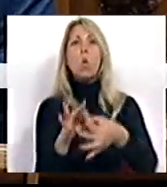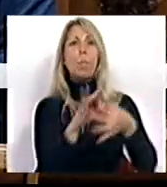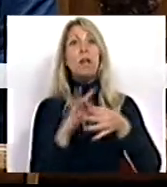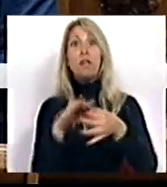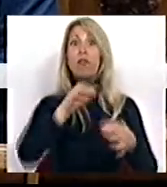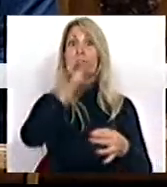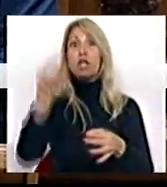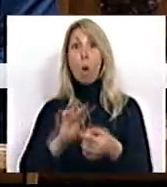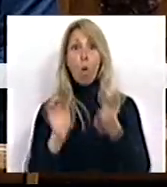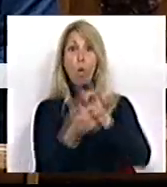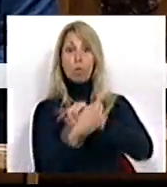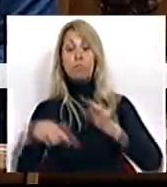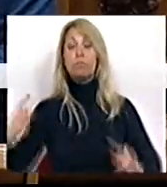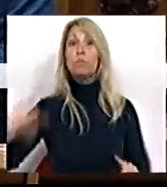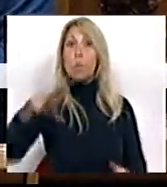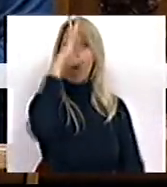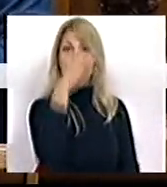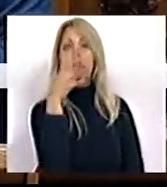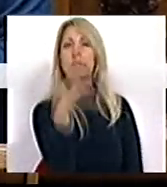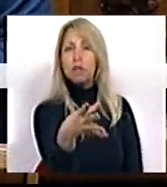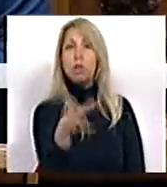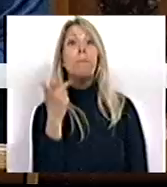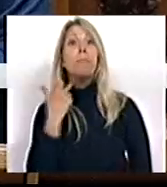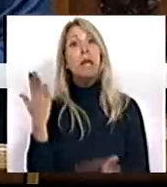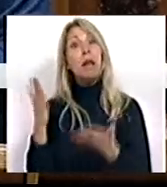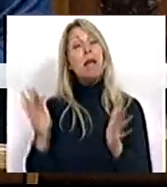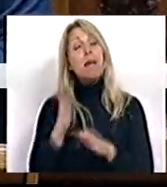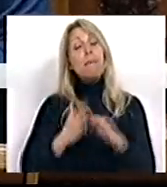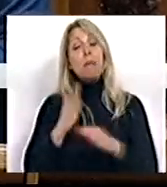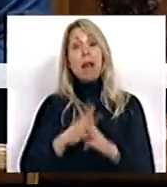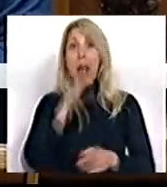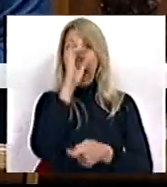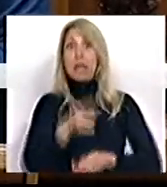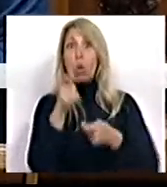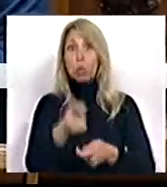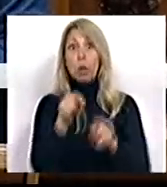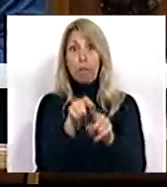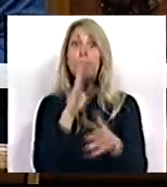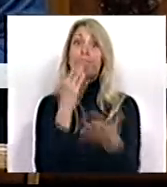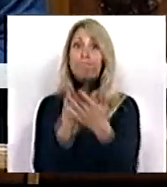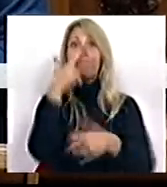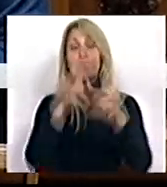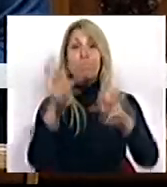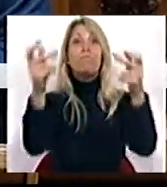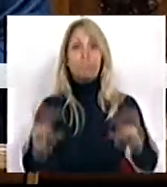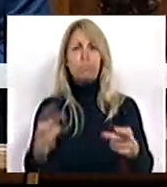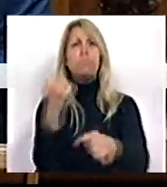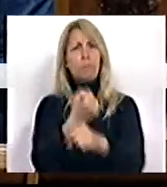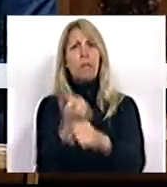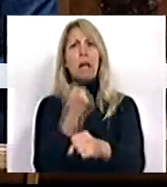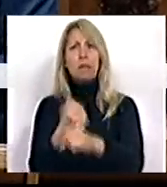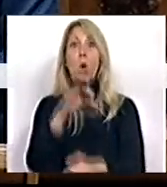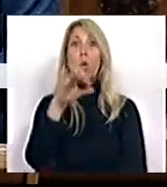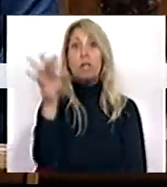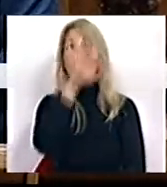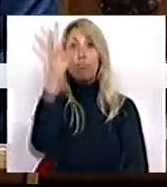contrário do que todos os dias é propagandeado pelo Governo, a pequena e média agricultura, aquela que ainda fixa a população, a que produz 80% dos postos